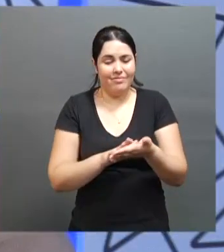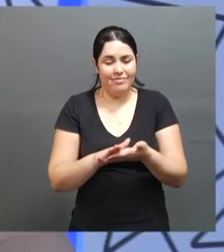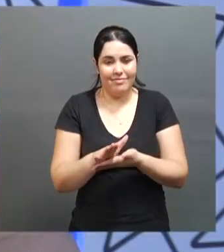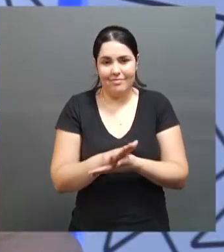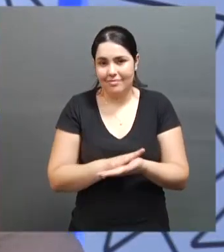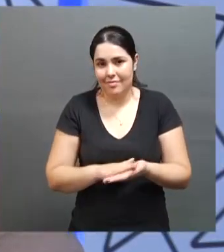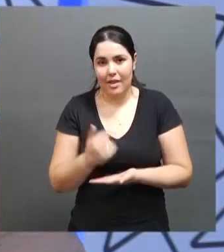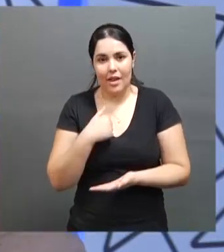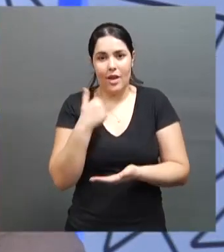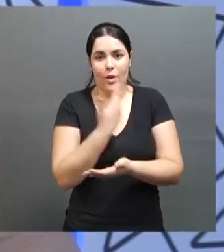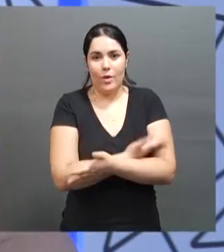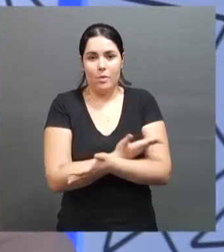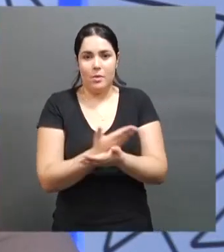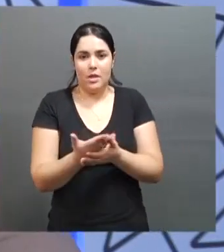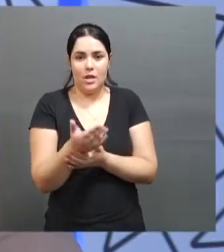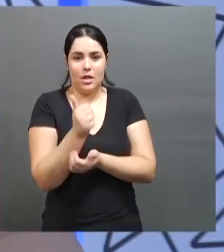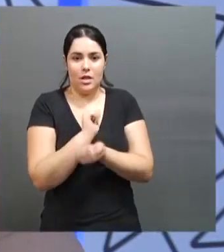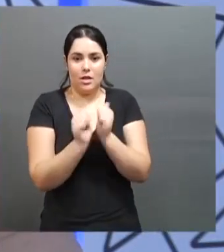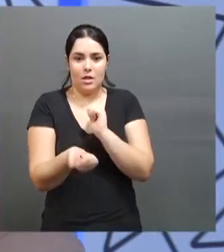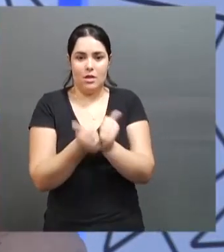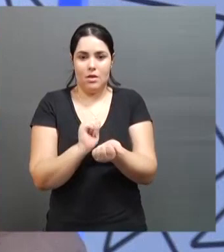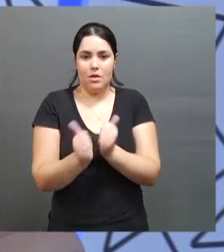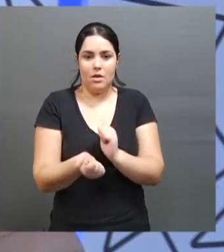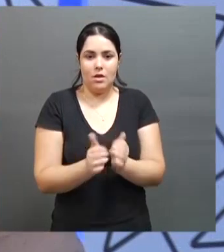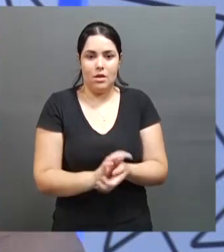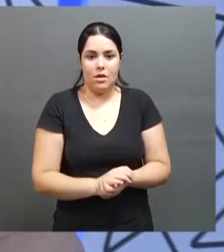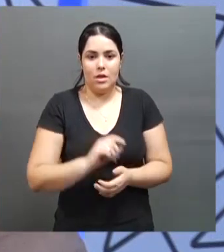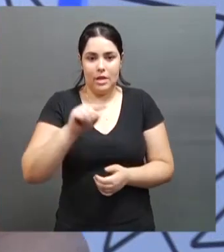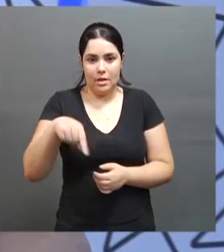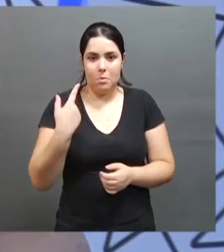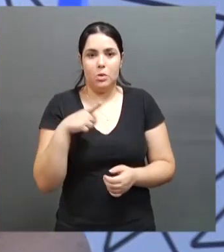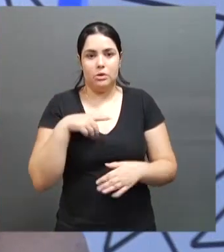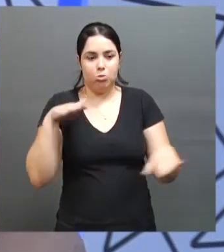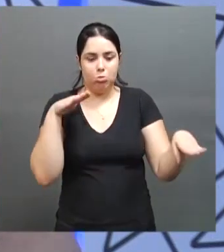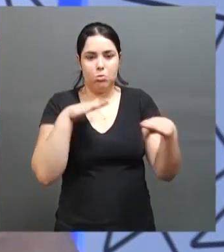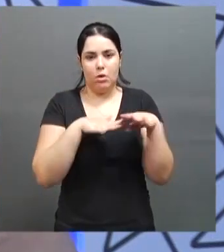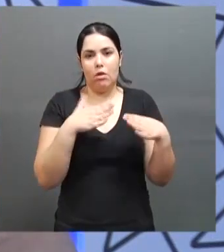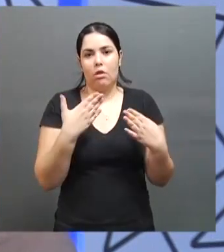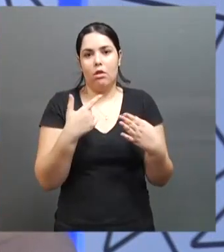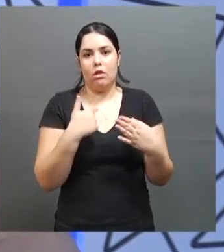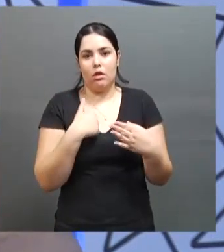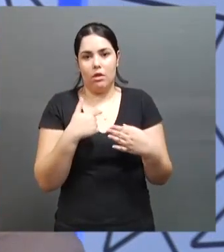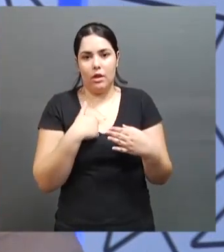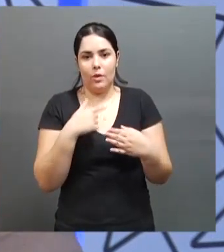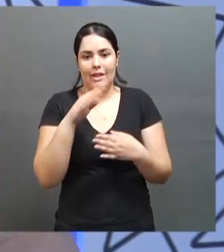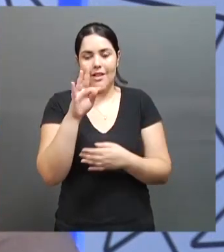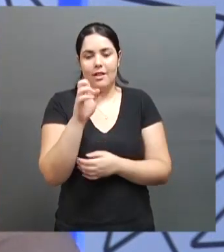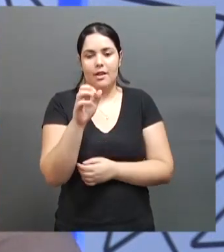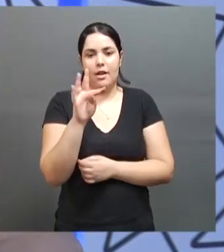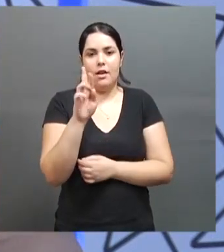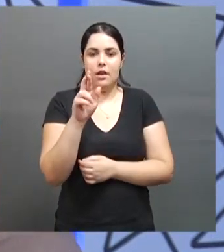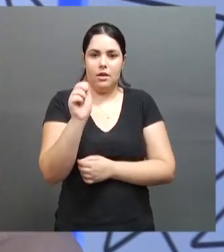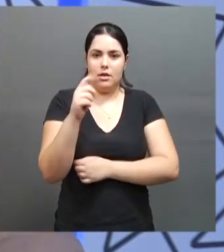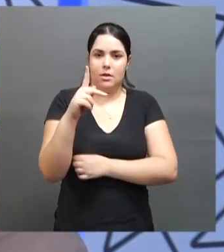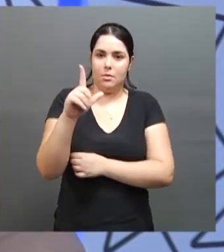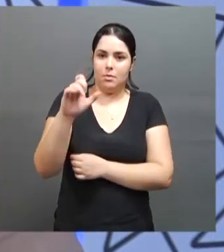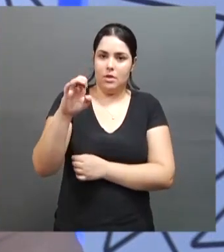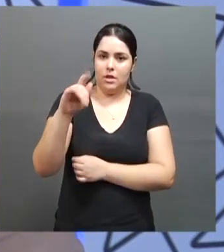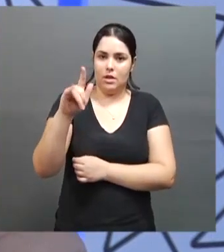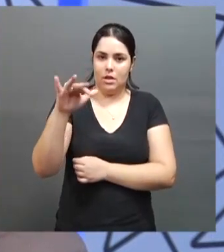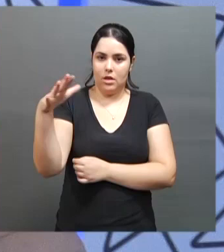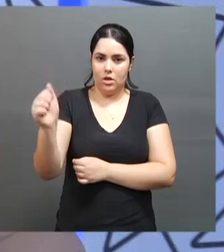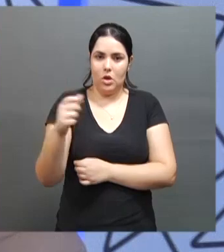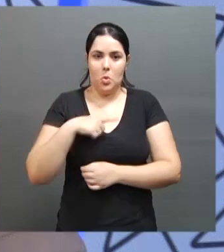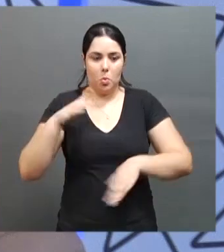Na verdade, eu comecei a praticar mais atividades, assim mesmo, depois que eu me acidentei, que eu fiquei tetraplégica, comecei a fazer natação como